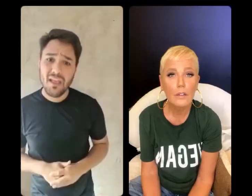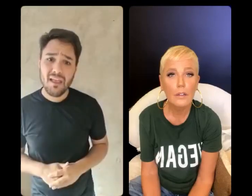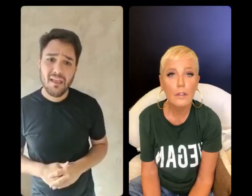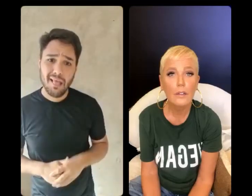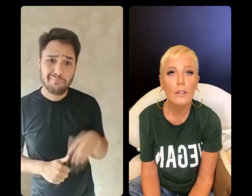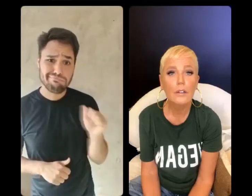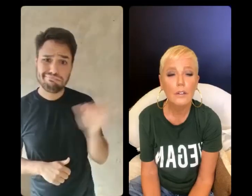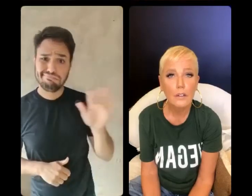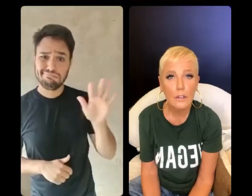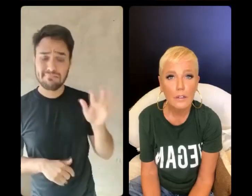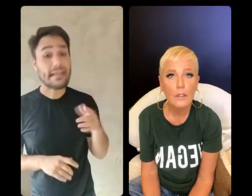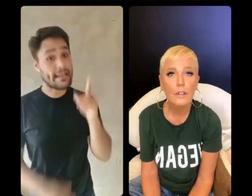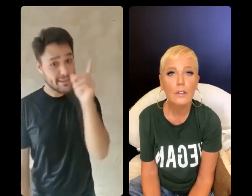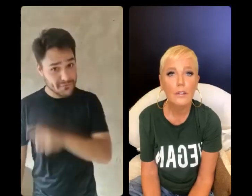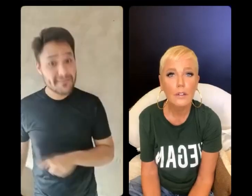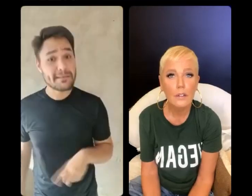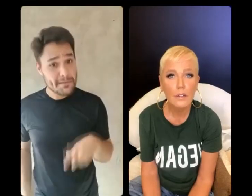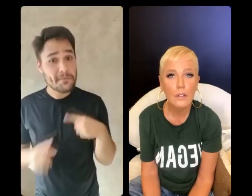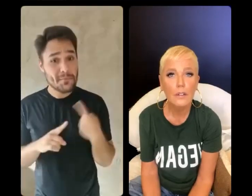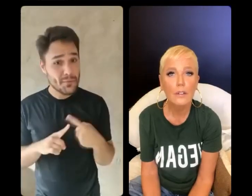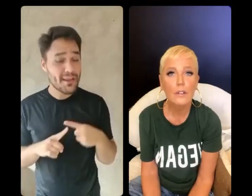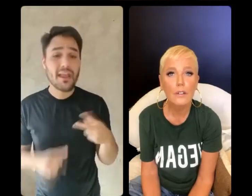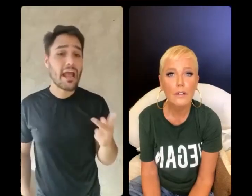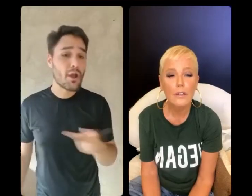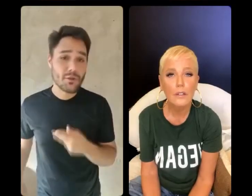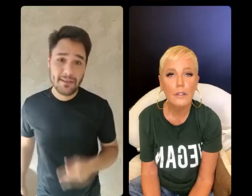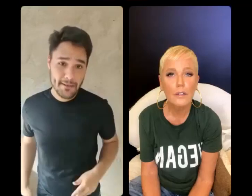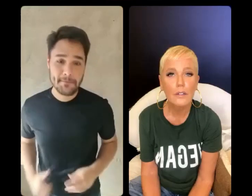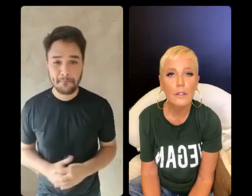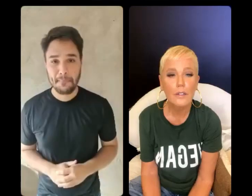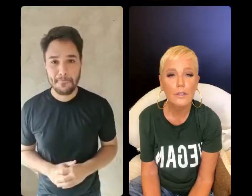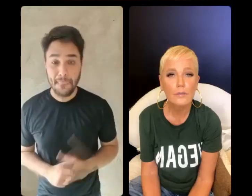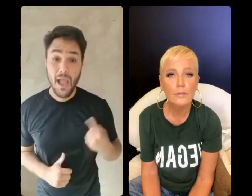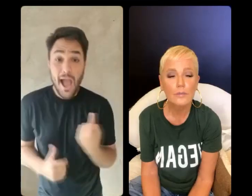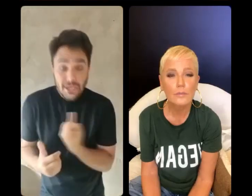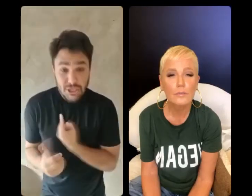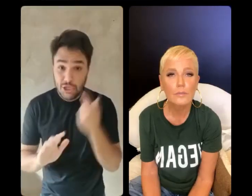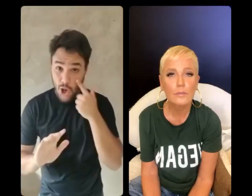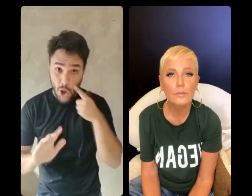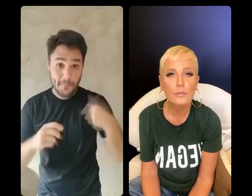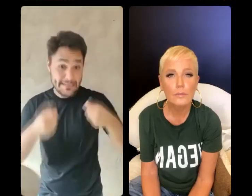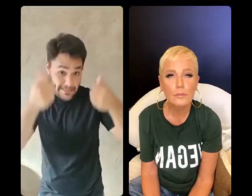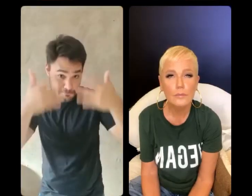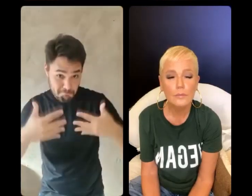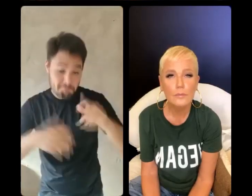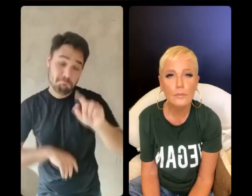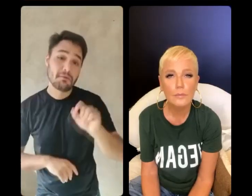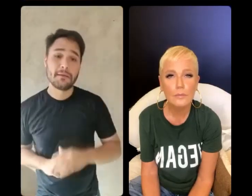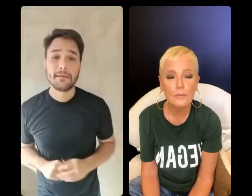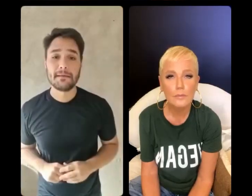É complicado isso, né? Porque o que acontece? A gente tem que entender, e eu acredito, assim, que